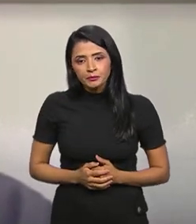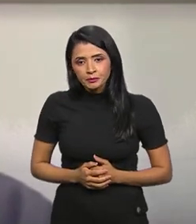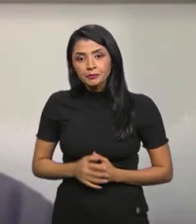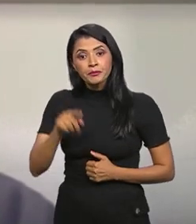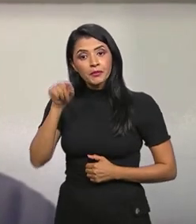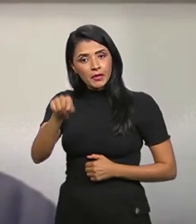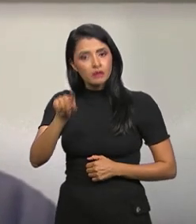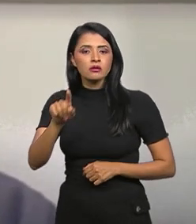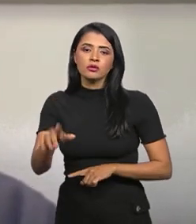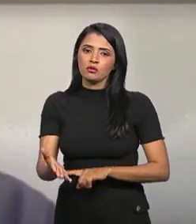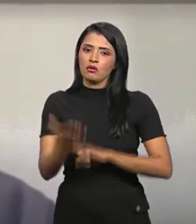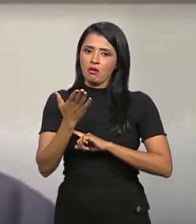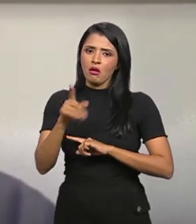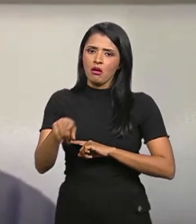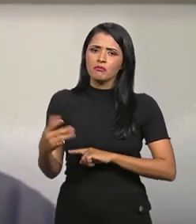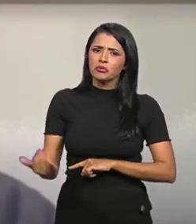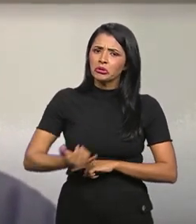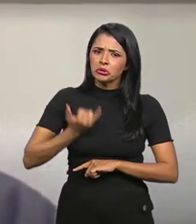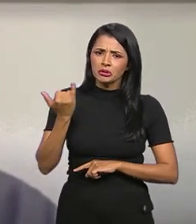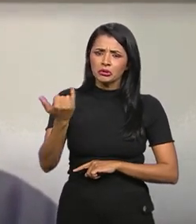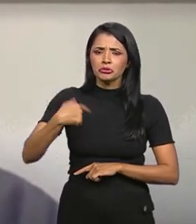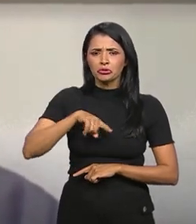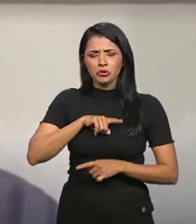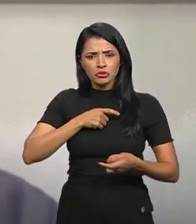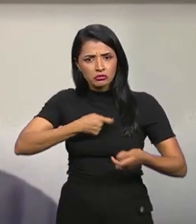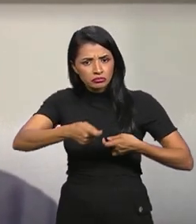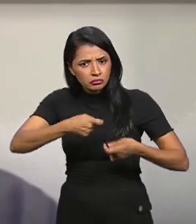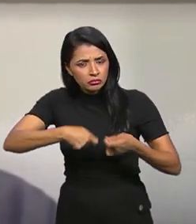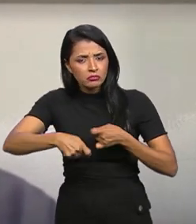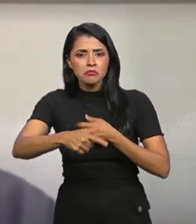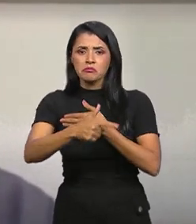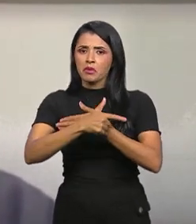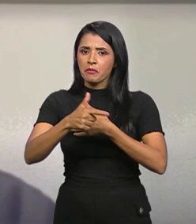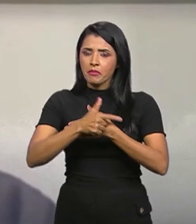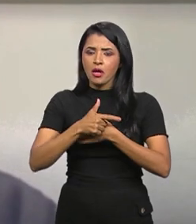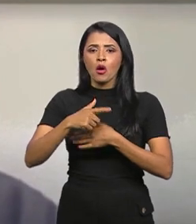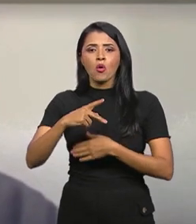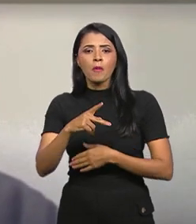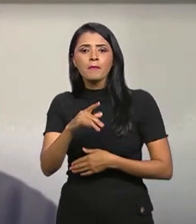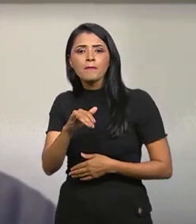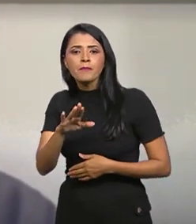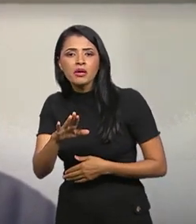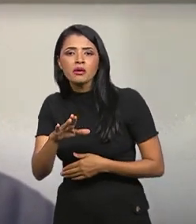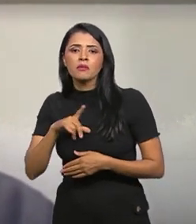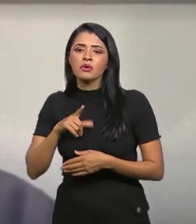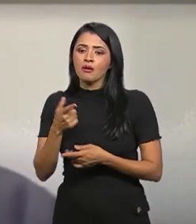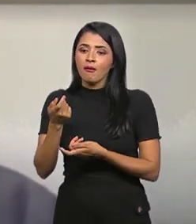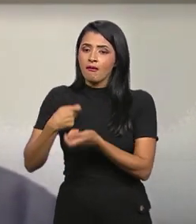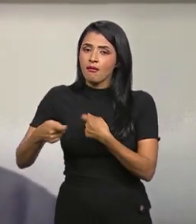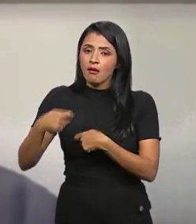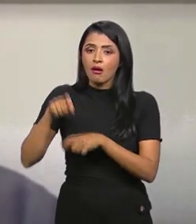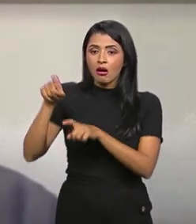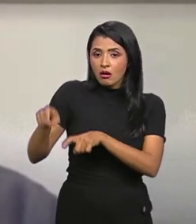exerce um importante papel na nossa economia, no PIB do agronegócio, na geração de divisas,